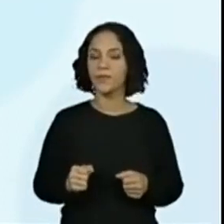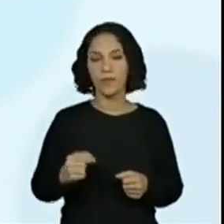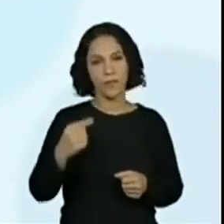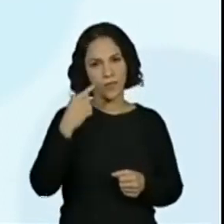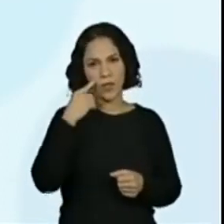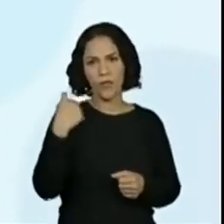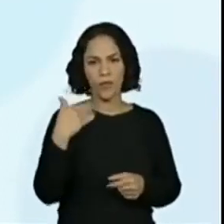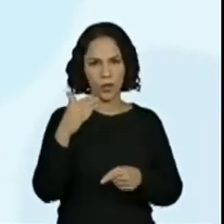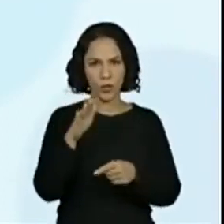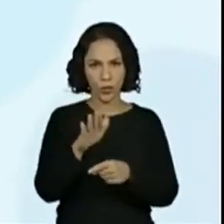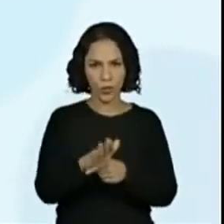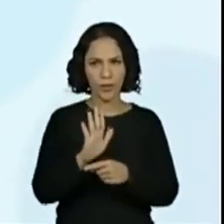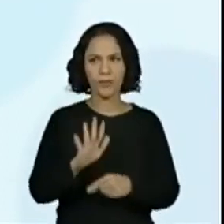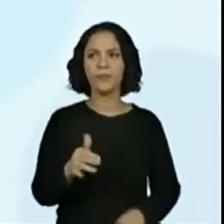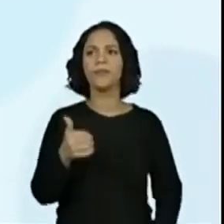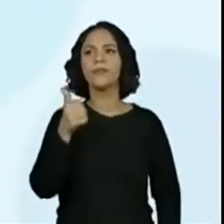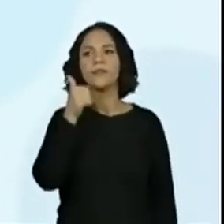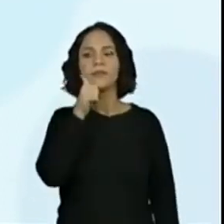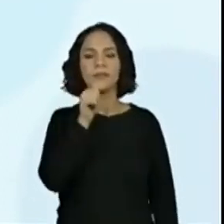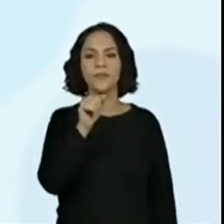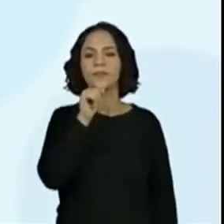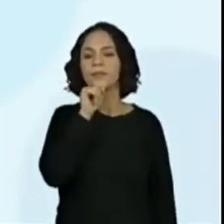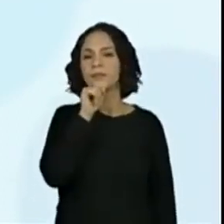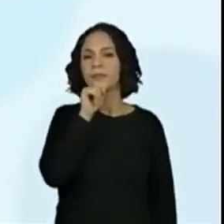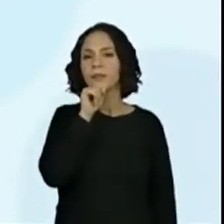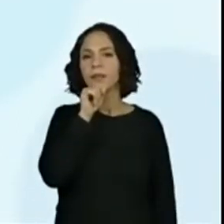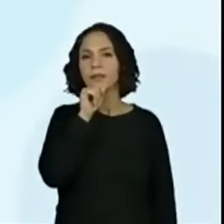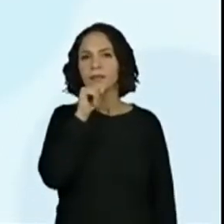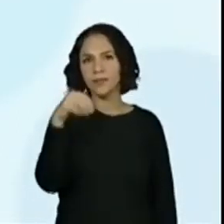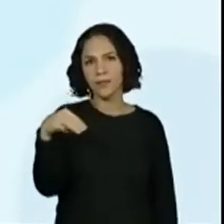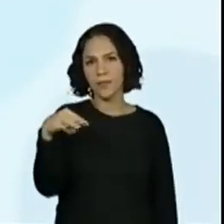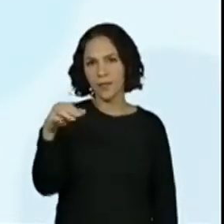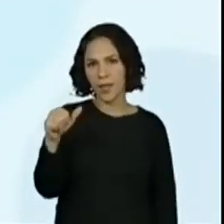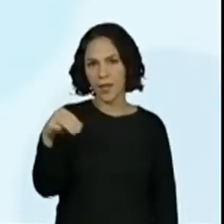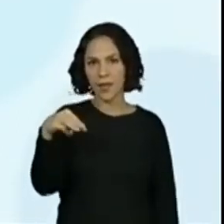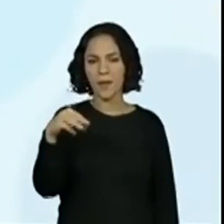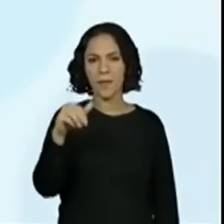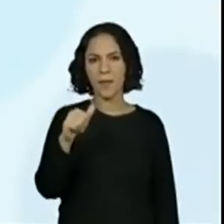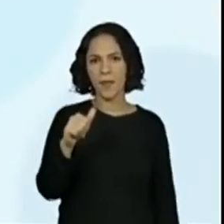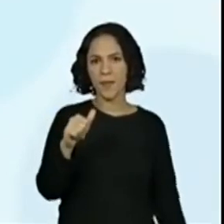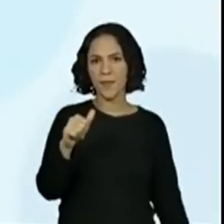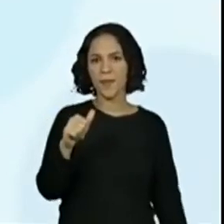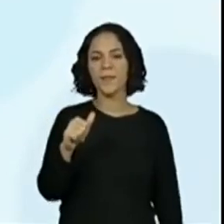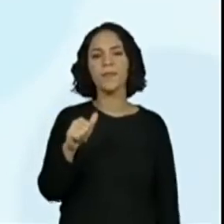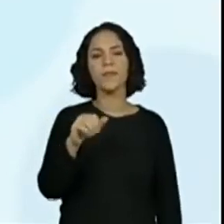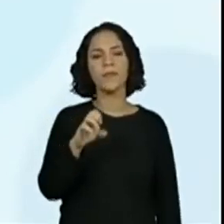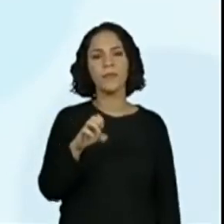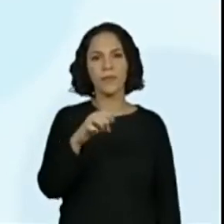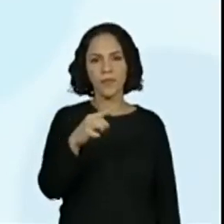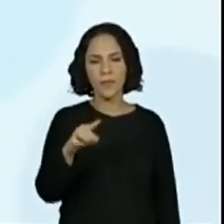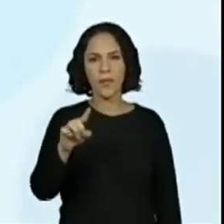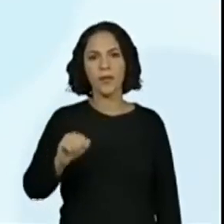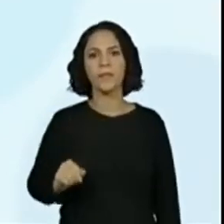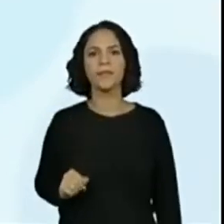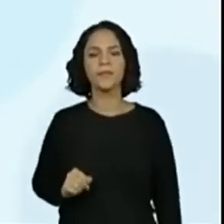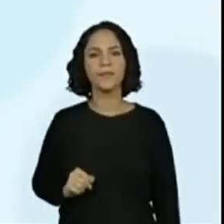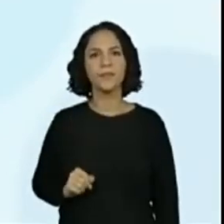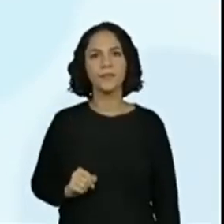a gente ajuda. Ajuda. Mamãe. Eu preciso daquele sinalzinho do tio em cima. Isso. Para sair o som de